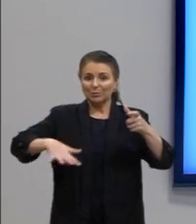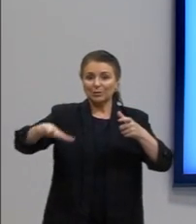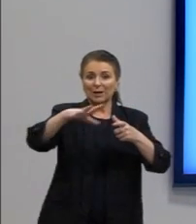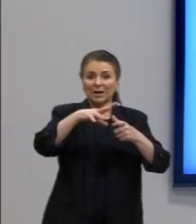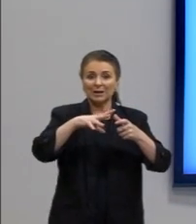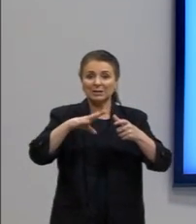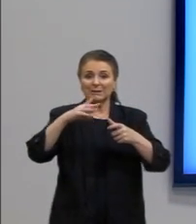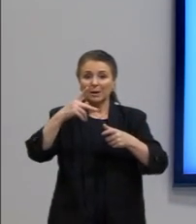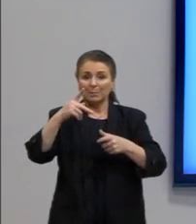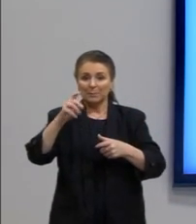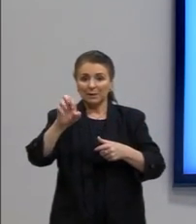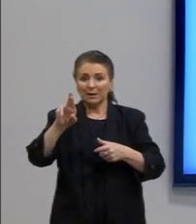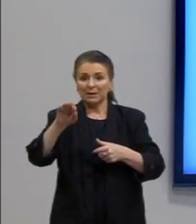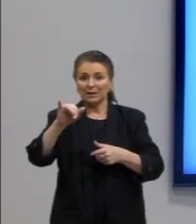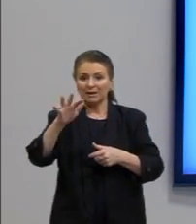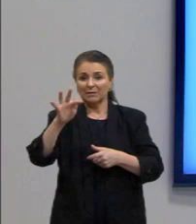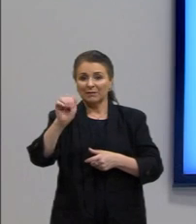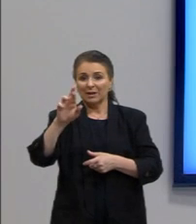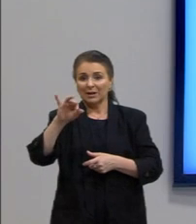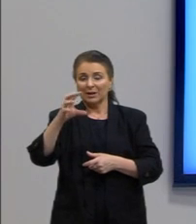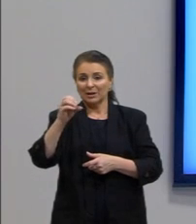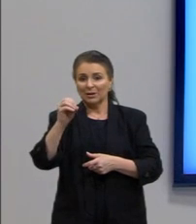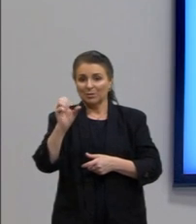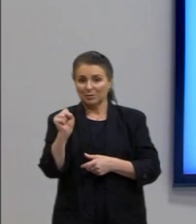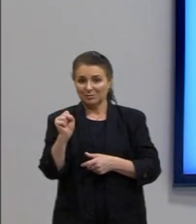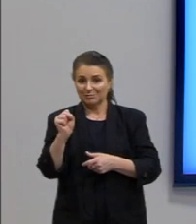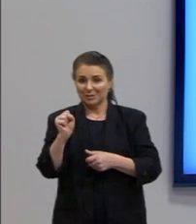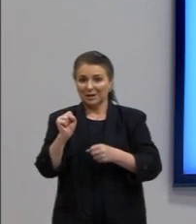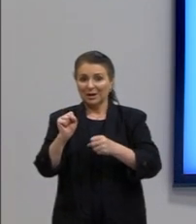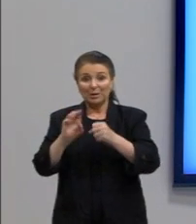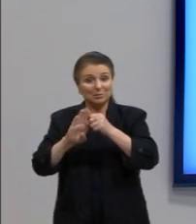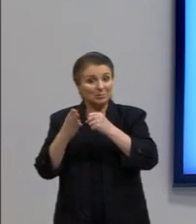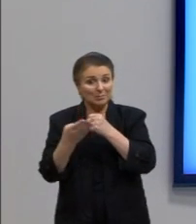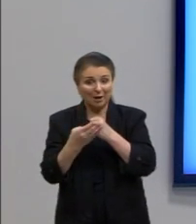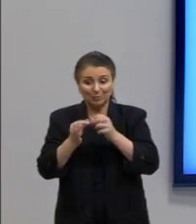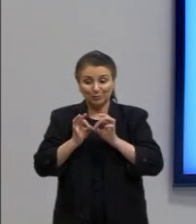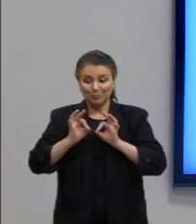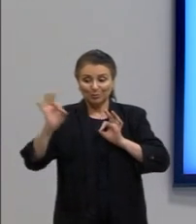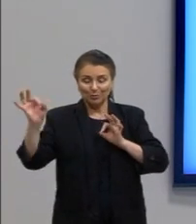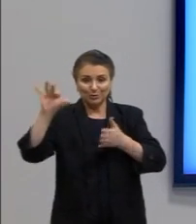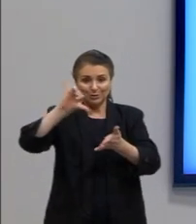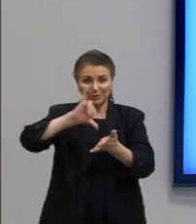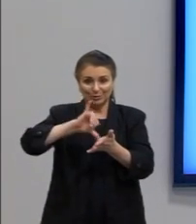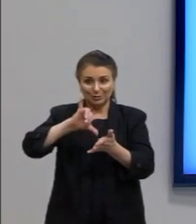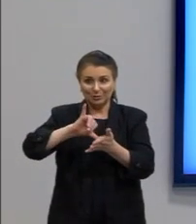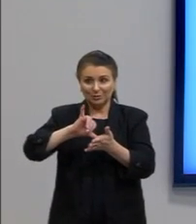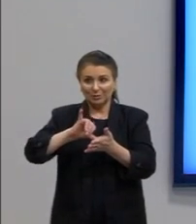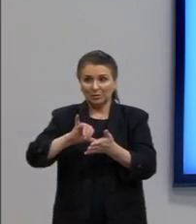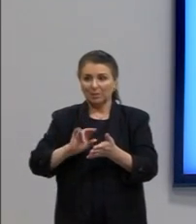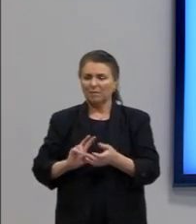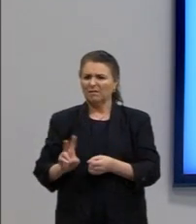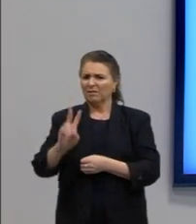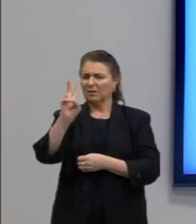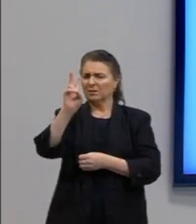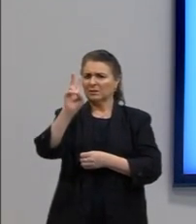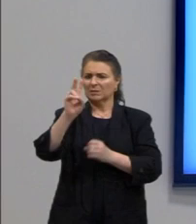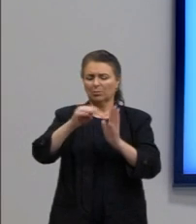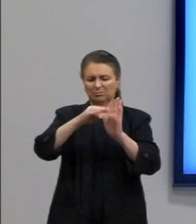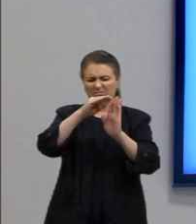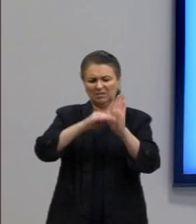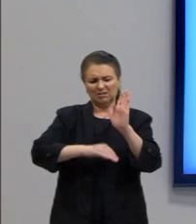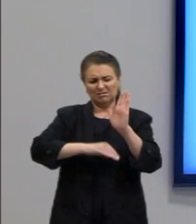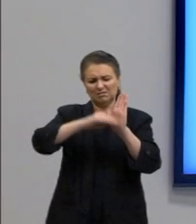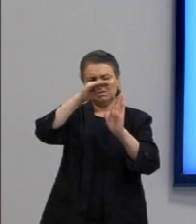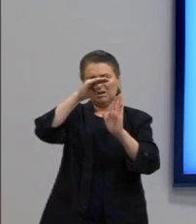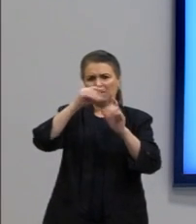Justamente a galera vai ir para a zona periférica. Vamos ver o são as outras. A valorização da escala local, também não